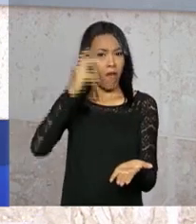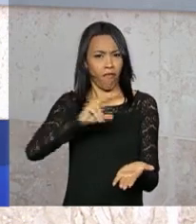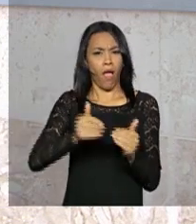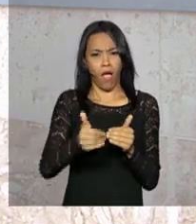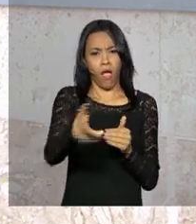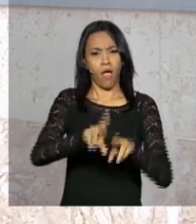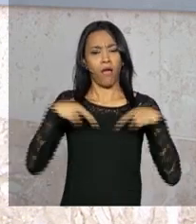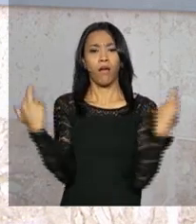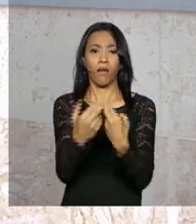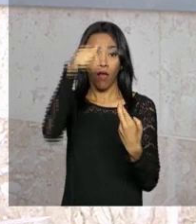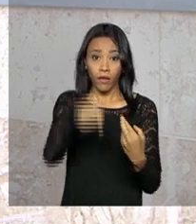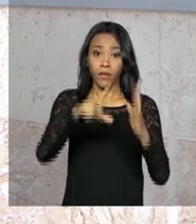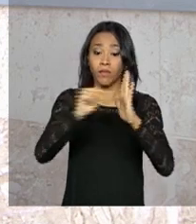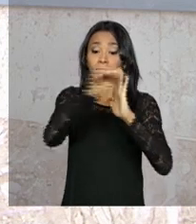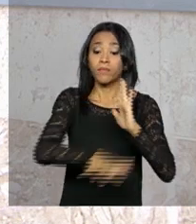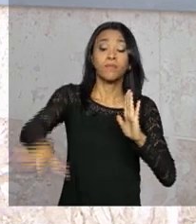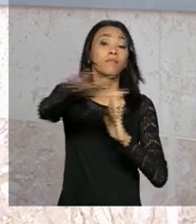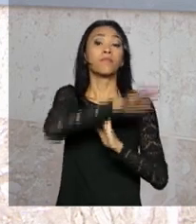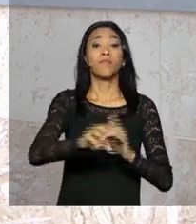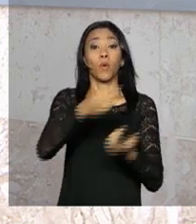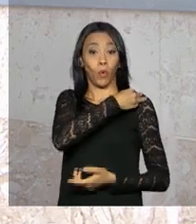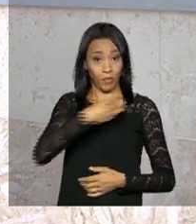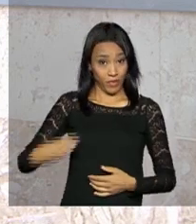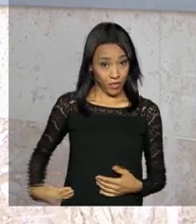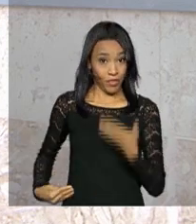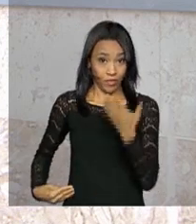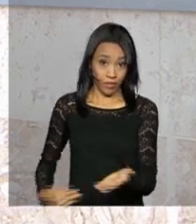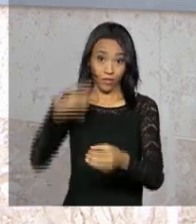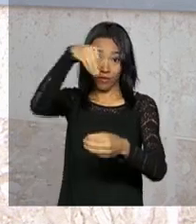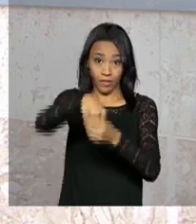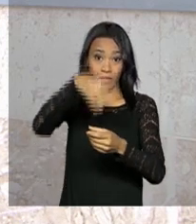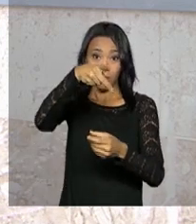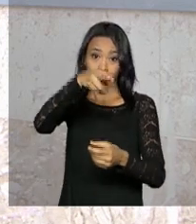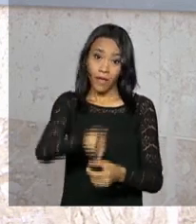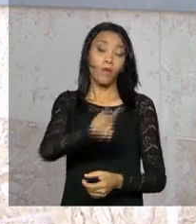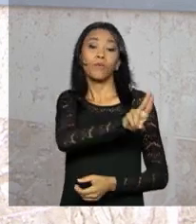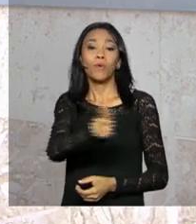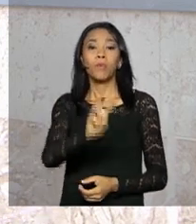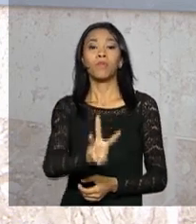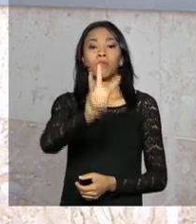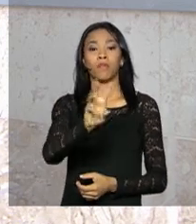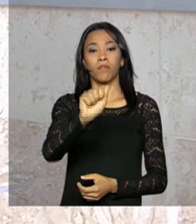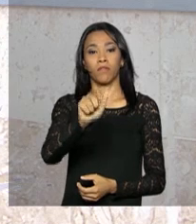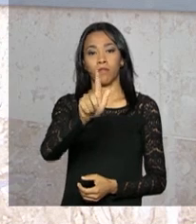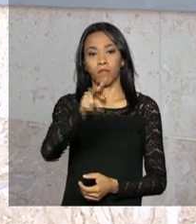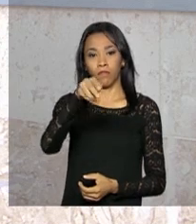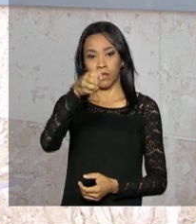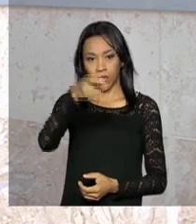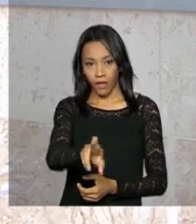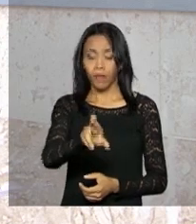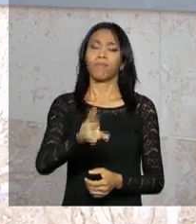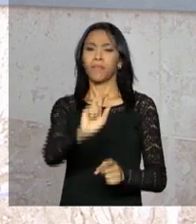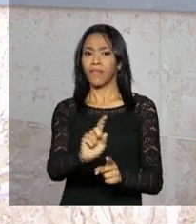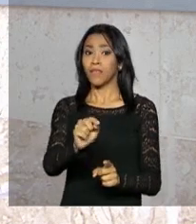aqui no Palácio do Planalto com o ministro-chefe do Gabinete Pessoal da Presidência da República, Jacques Wagner. Mais cedo, a partir